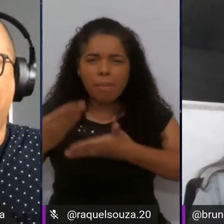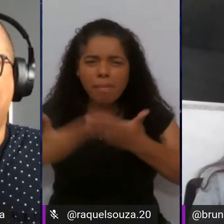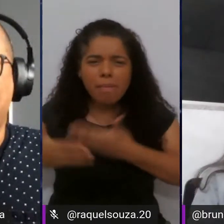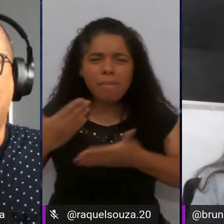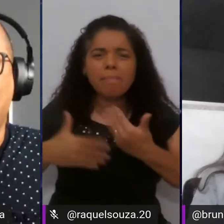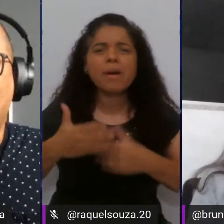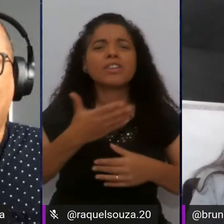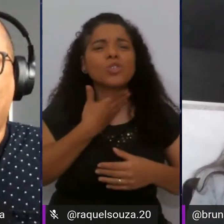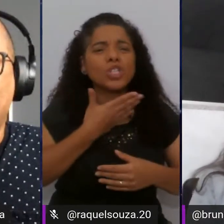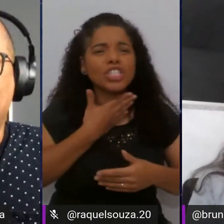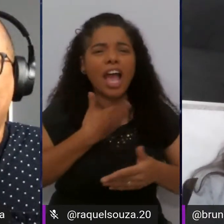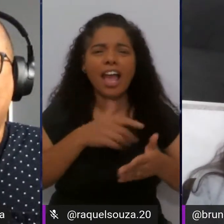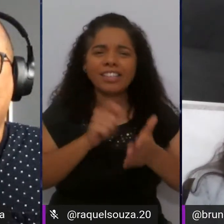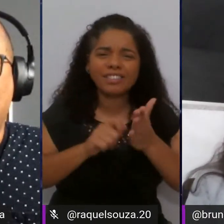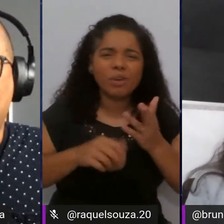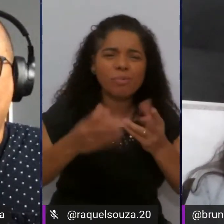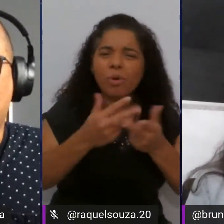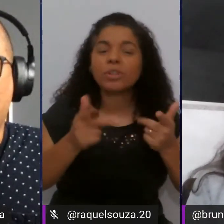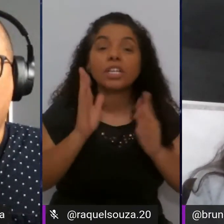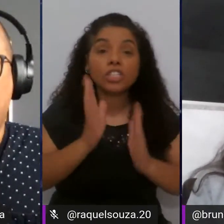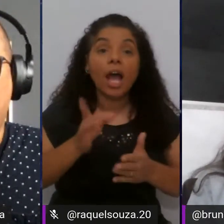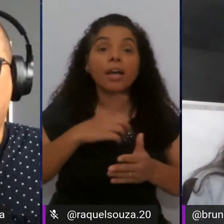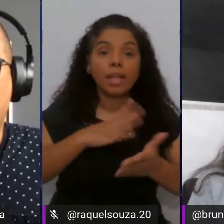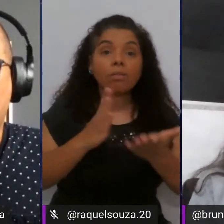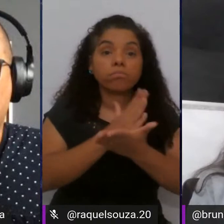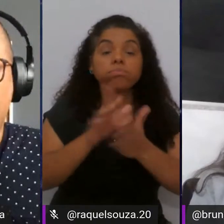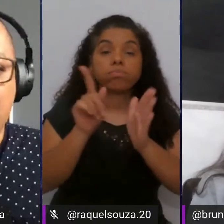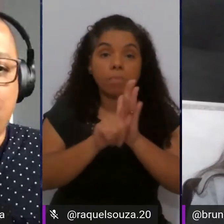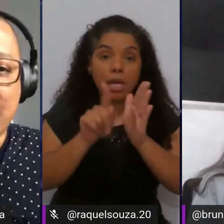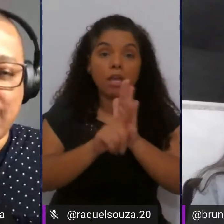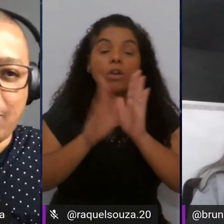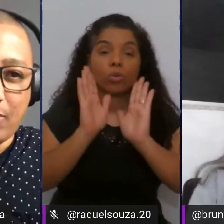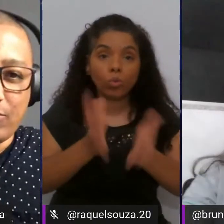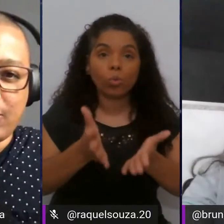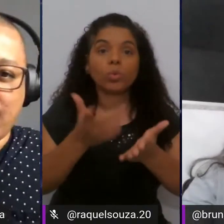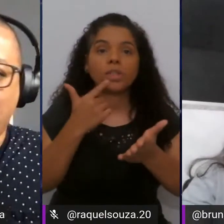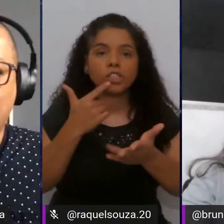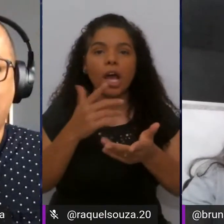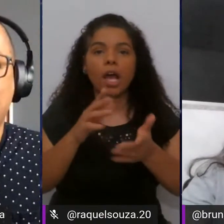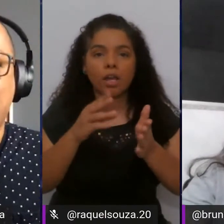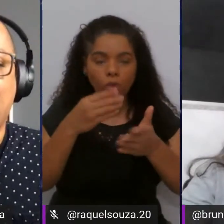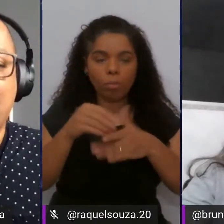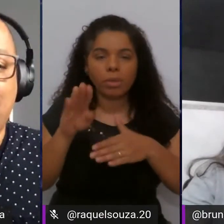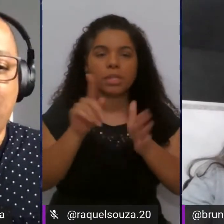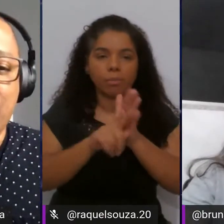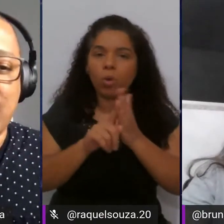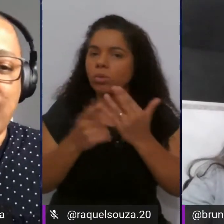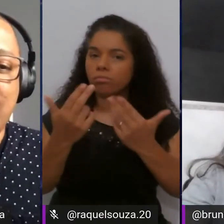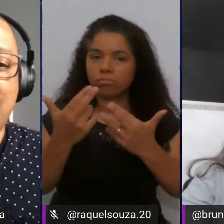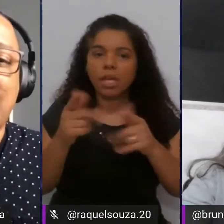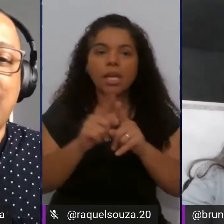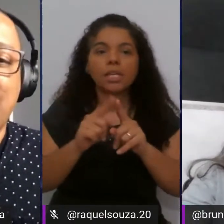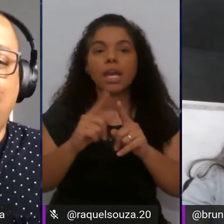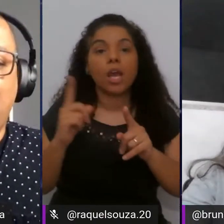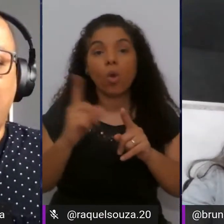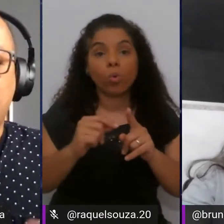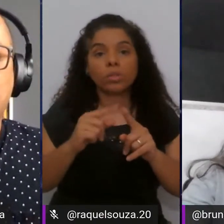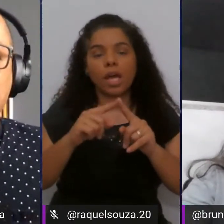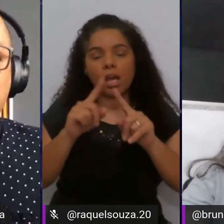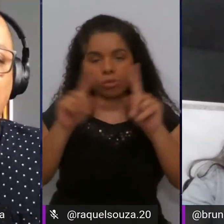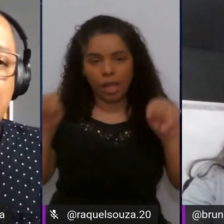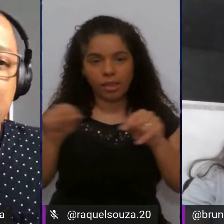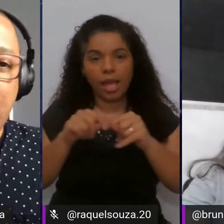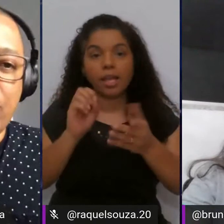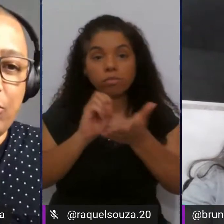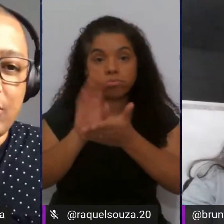também, tá? A gente já tem, sim, algumas perguntas, eu vou passar aqui para você, e é daquele esquema, tá? Eu vou sair da tela e vou